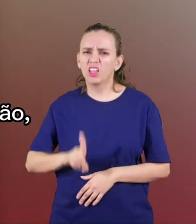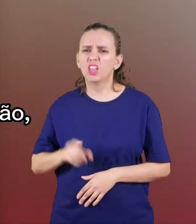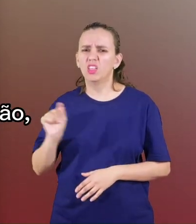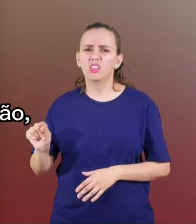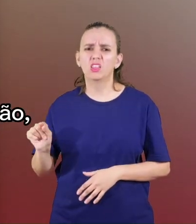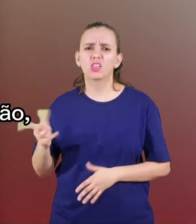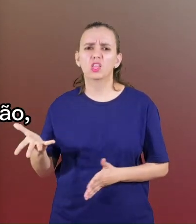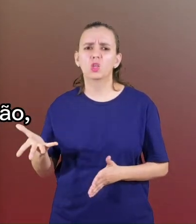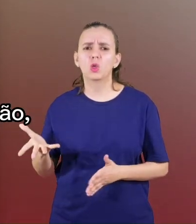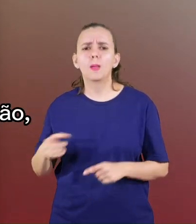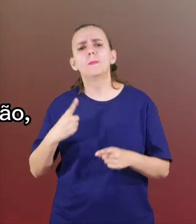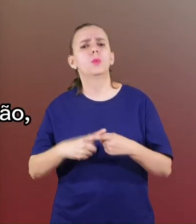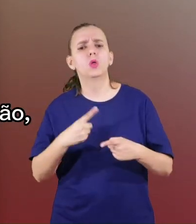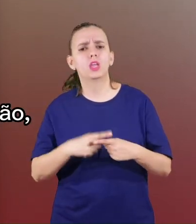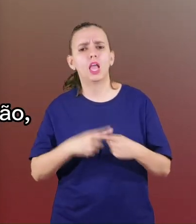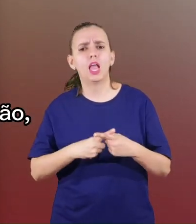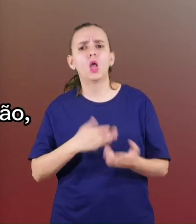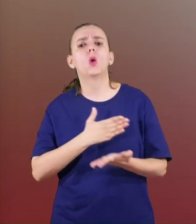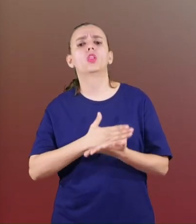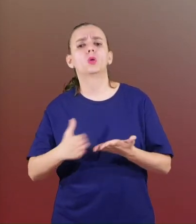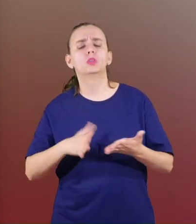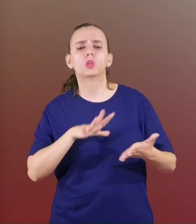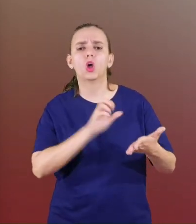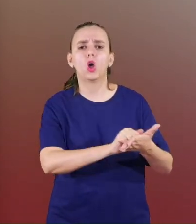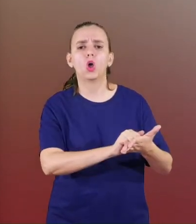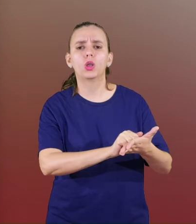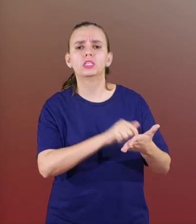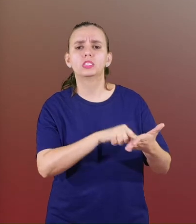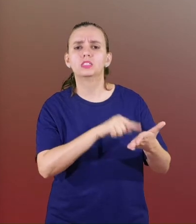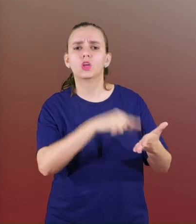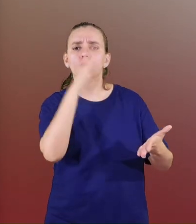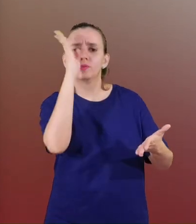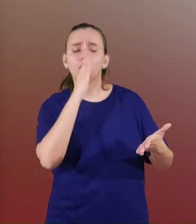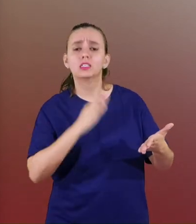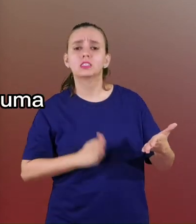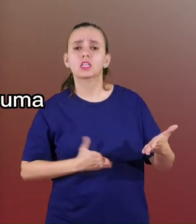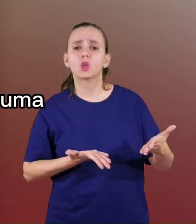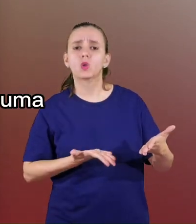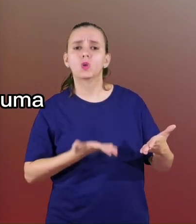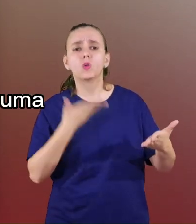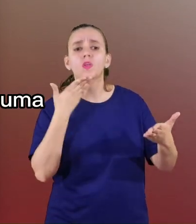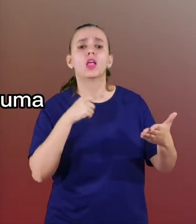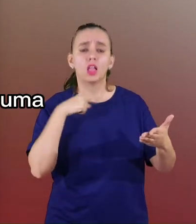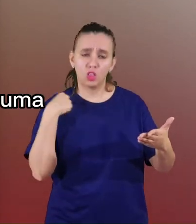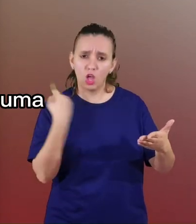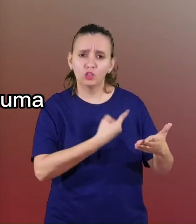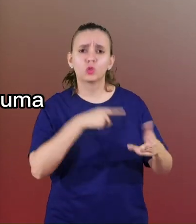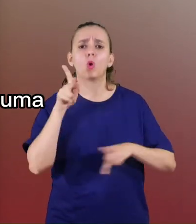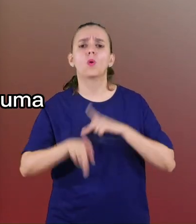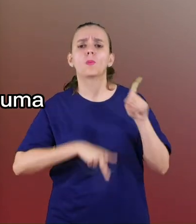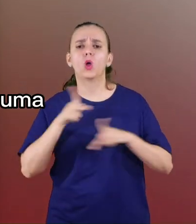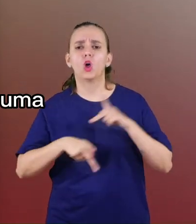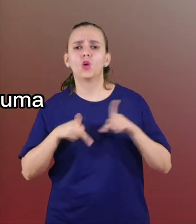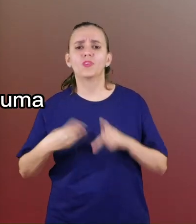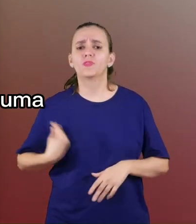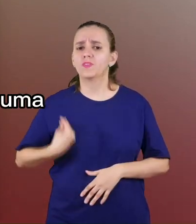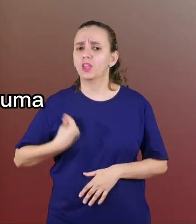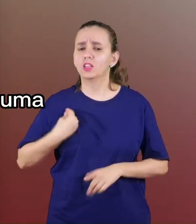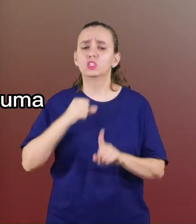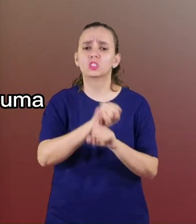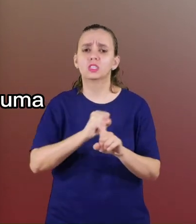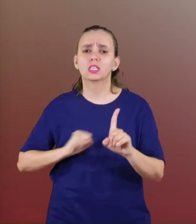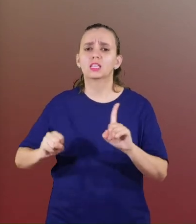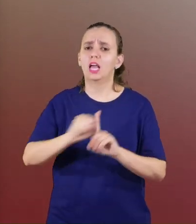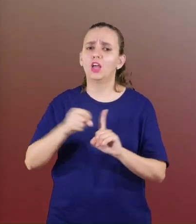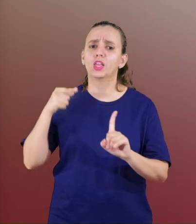porque quando começou a colonização, a civilização do Brasil, nossos povos já estavam aqui vivendo uma